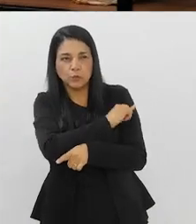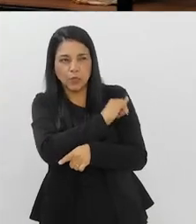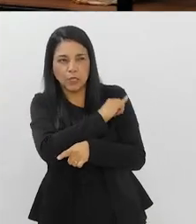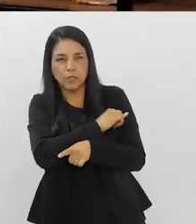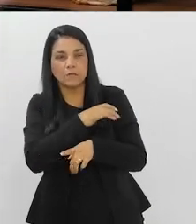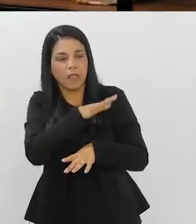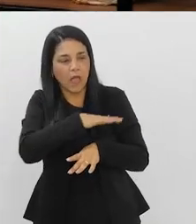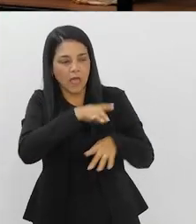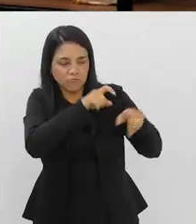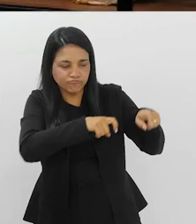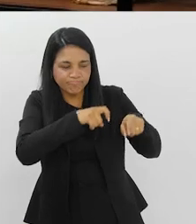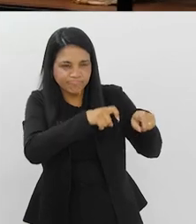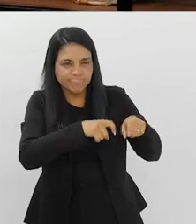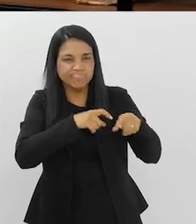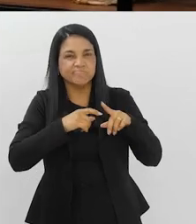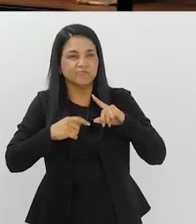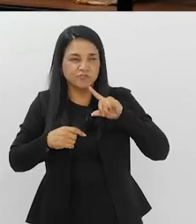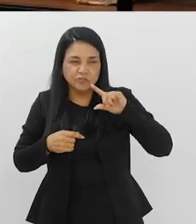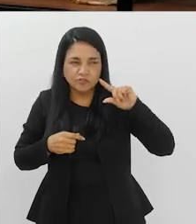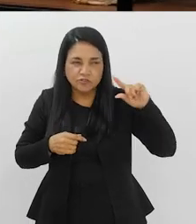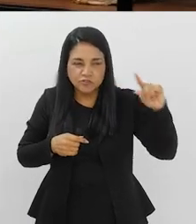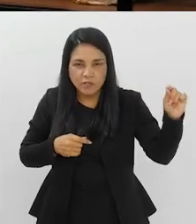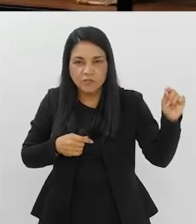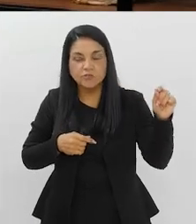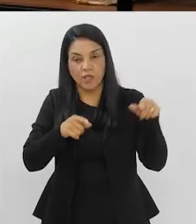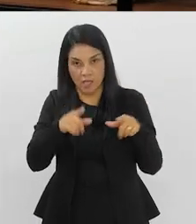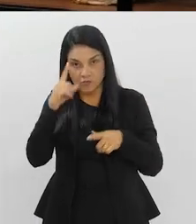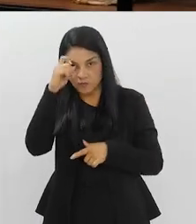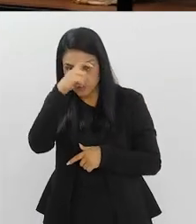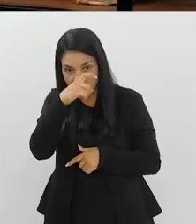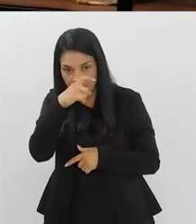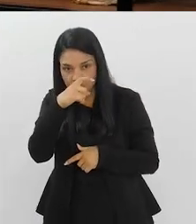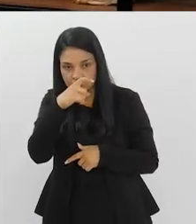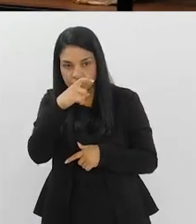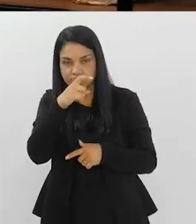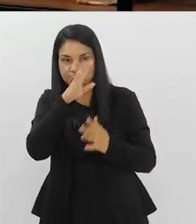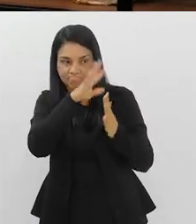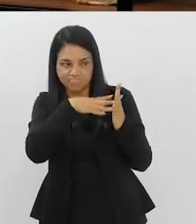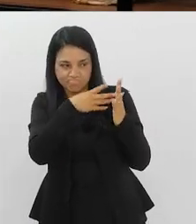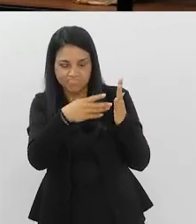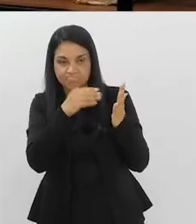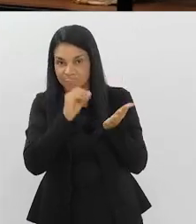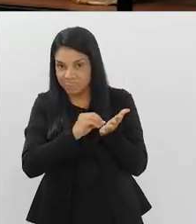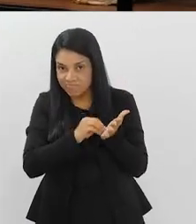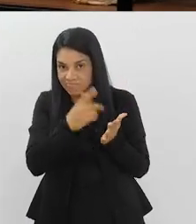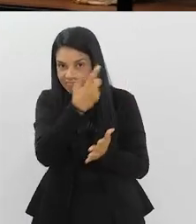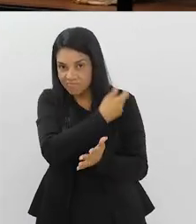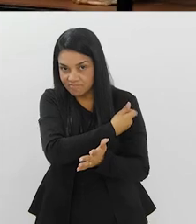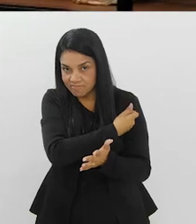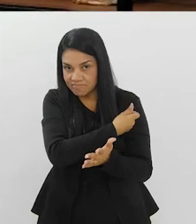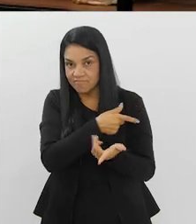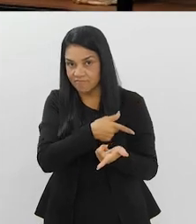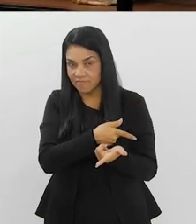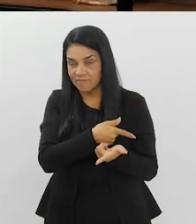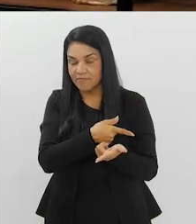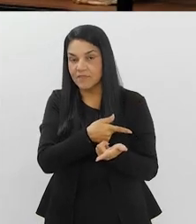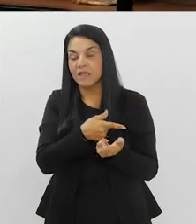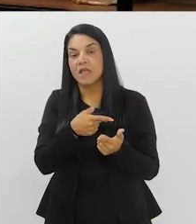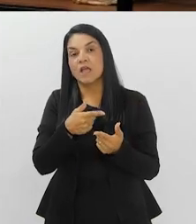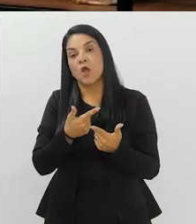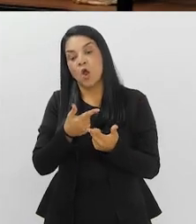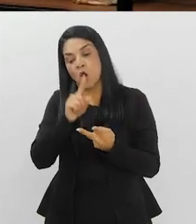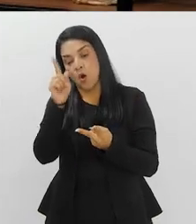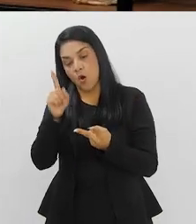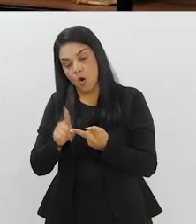então a gente tem as áreas rurais, as áreas mais distantes. Essa é a sua dificuldade, de você não poder vacinar, né? E a outra coisa